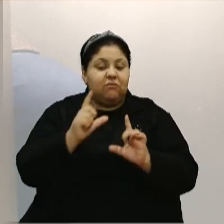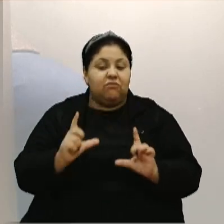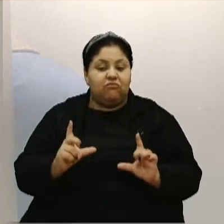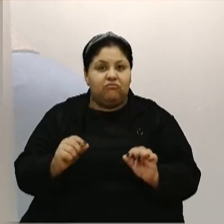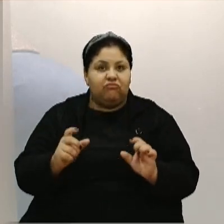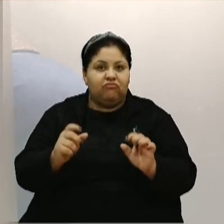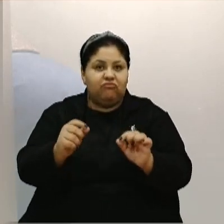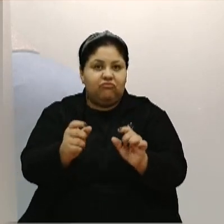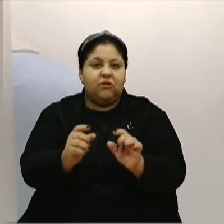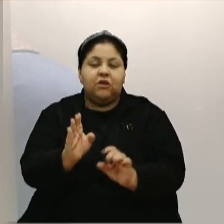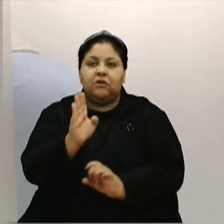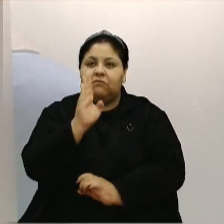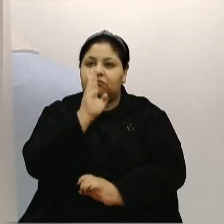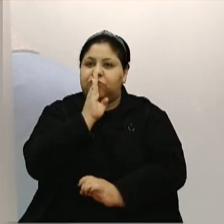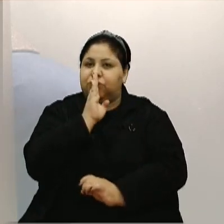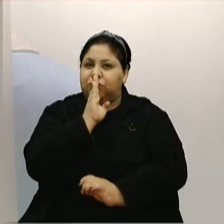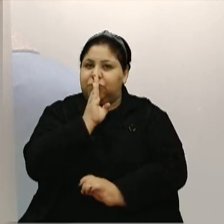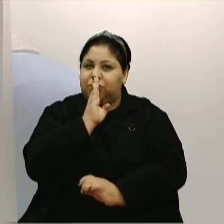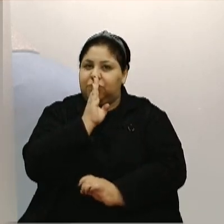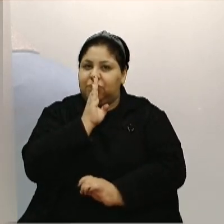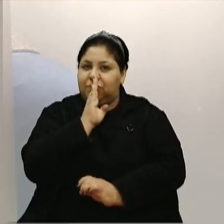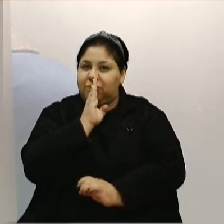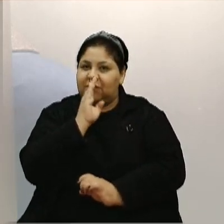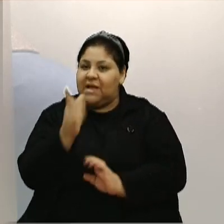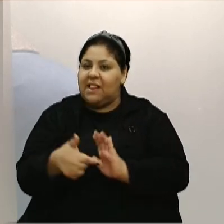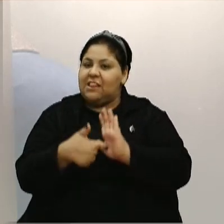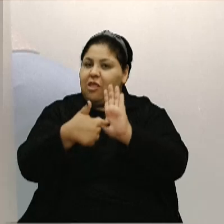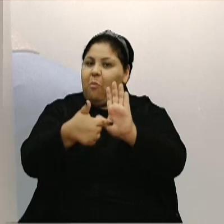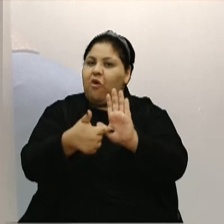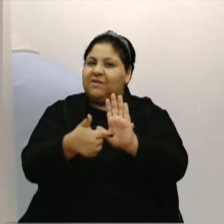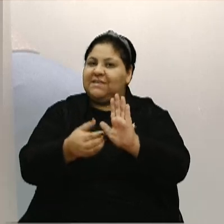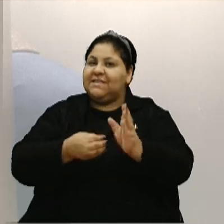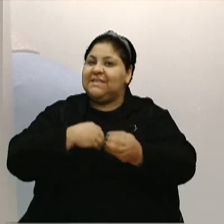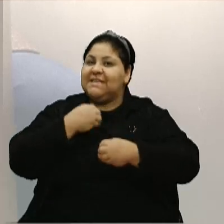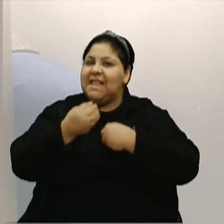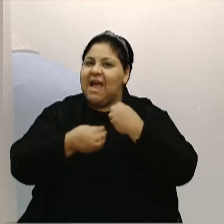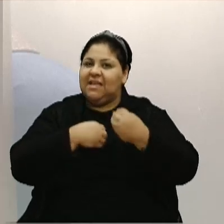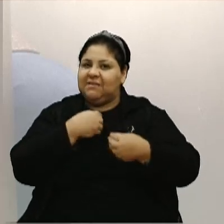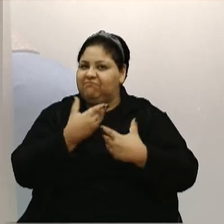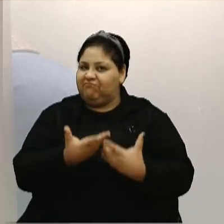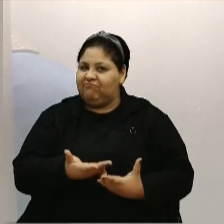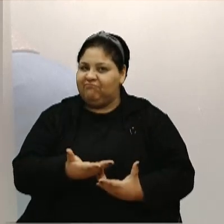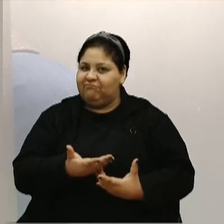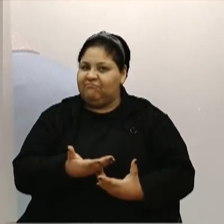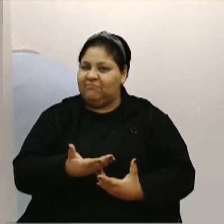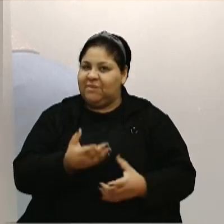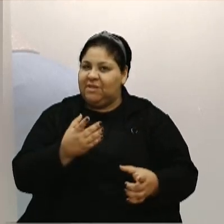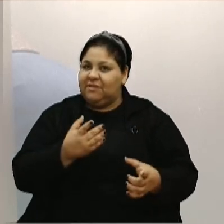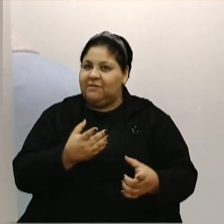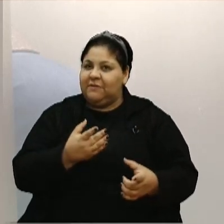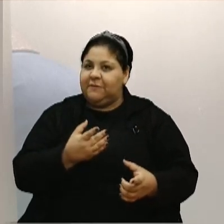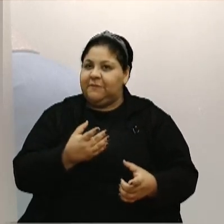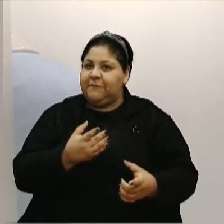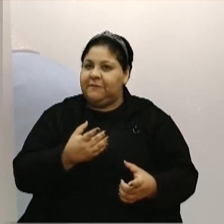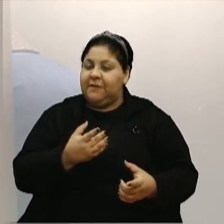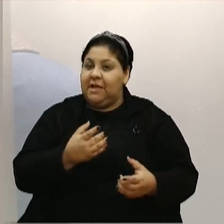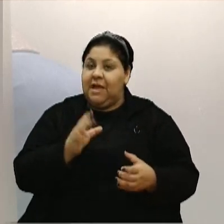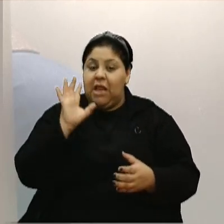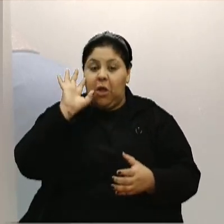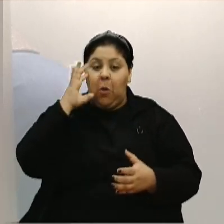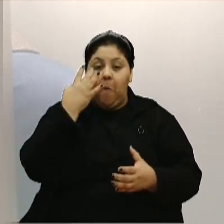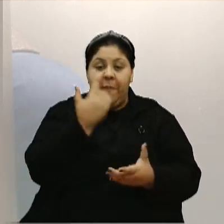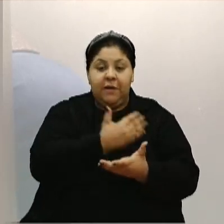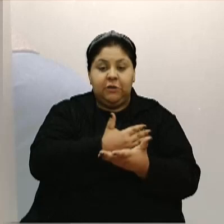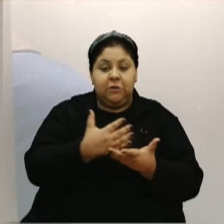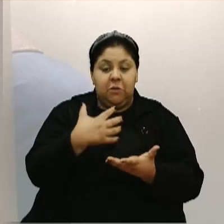é que ele é silencioso. Ele acontece de uma forma que não se é notado e, quando se